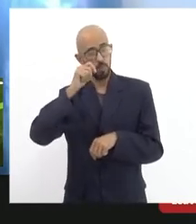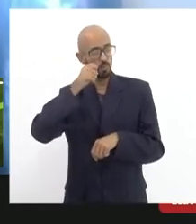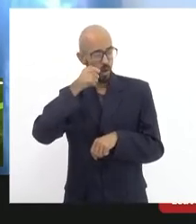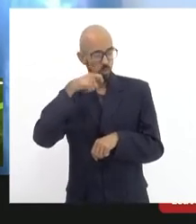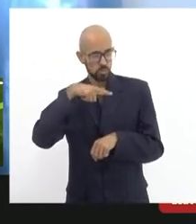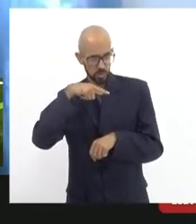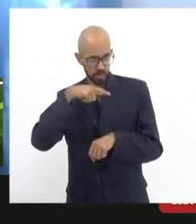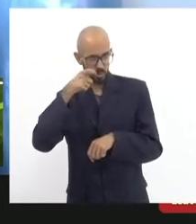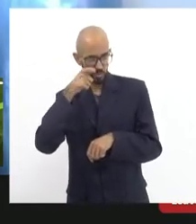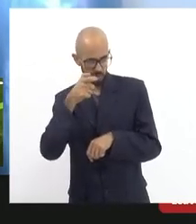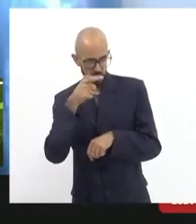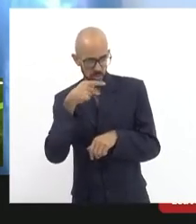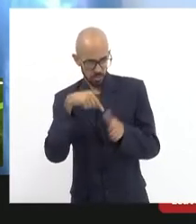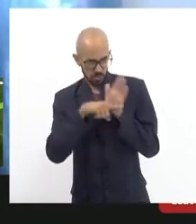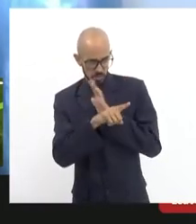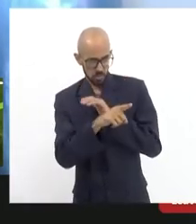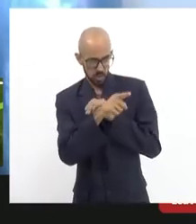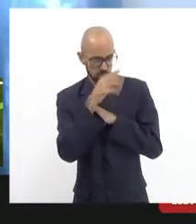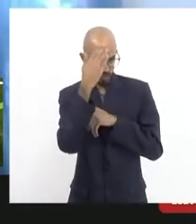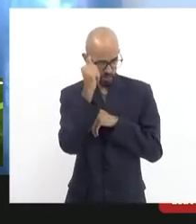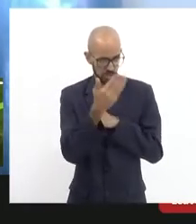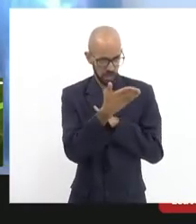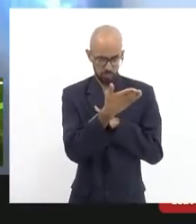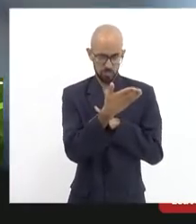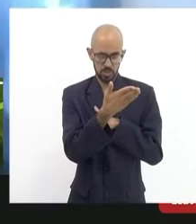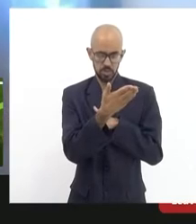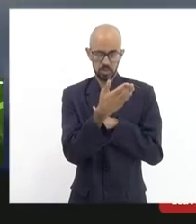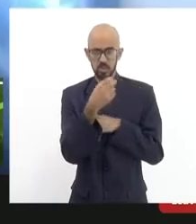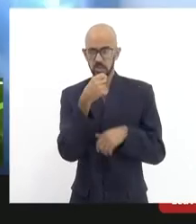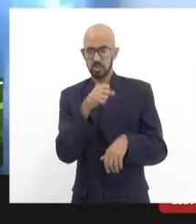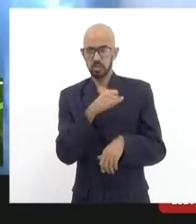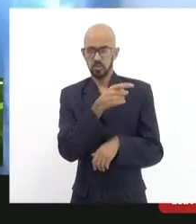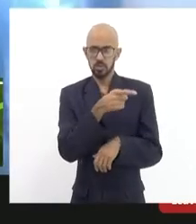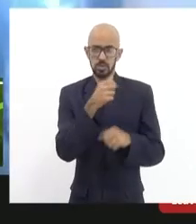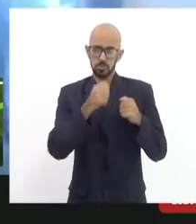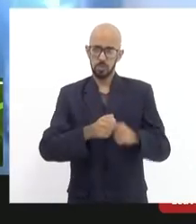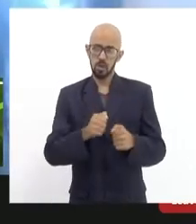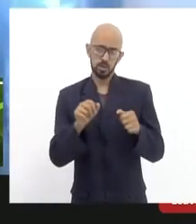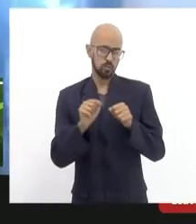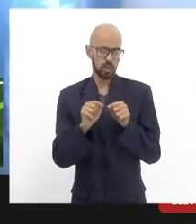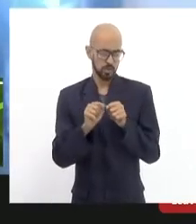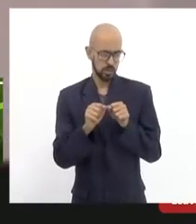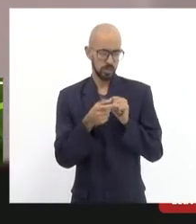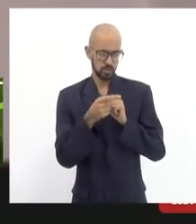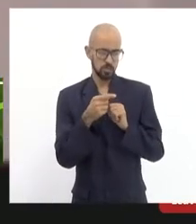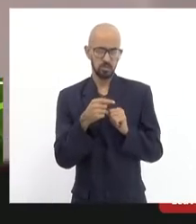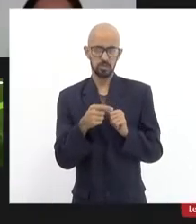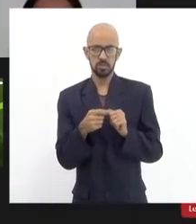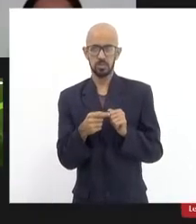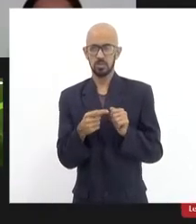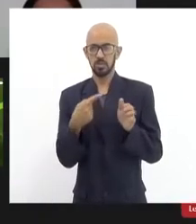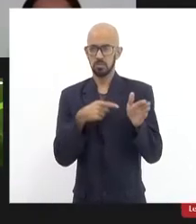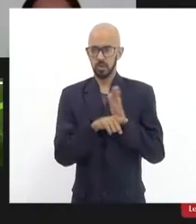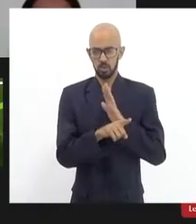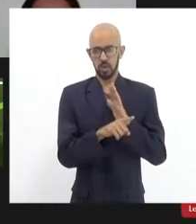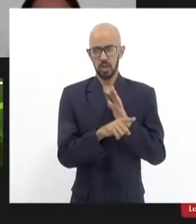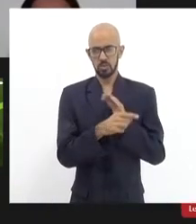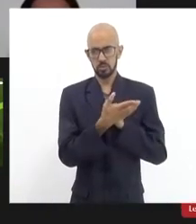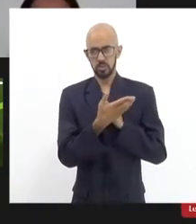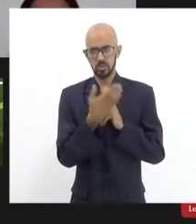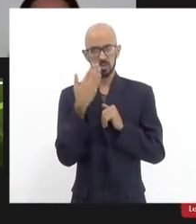linha que a gente pode retomar não sei se existe ou se vocês poderiam fazer isso através de nossas comissões